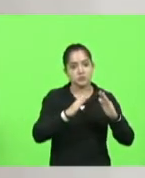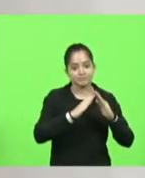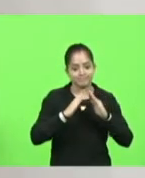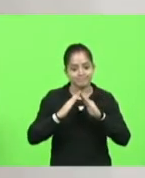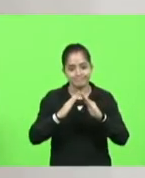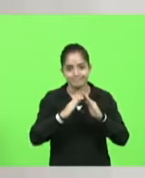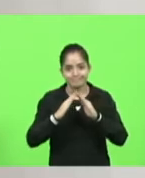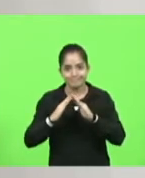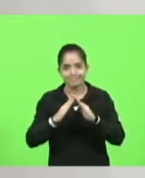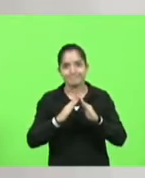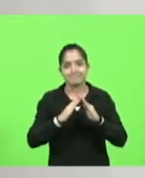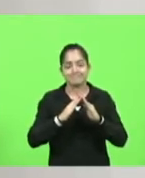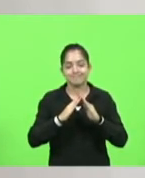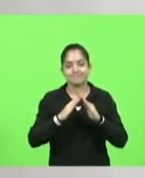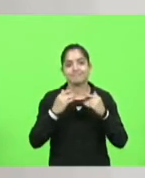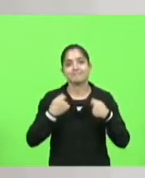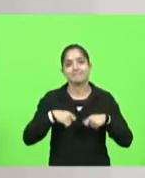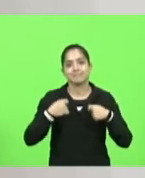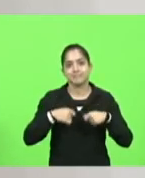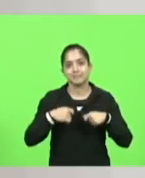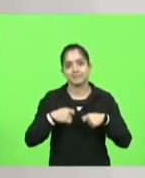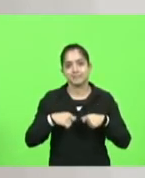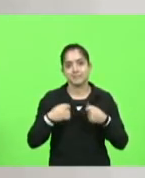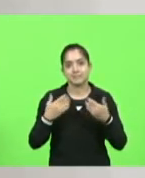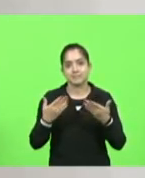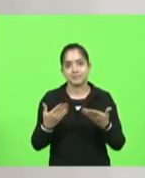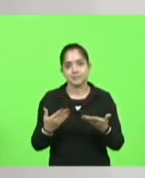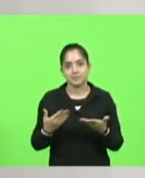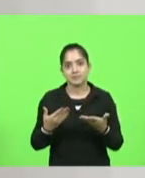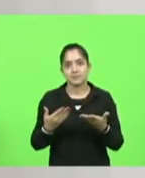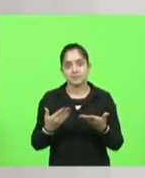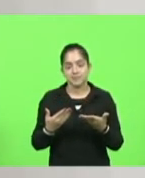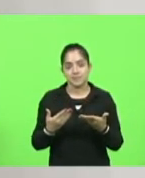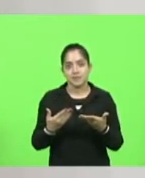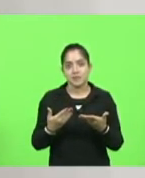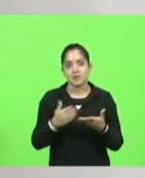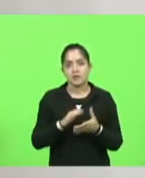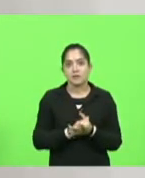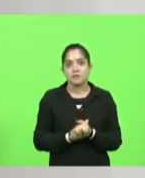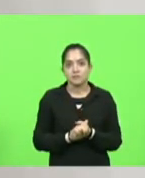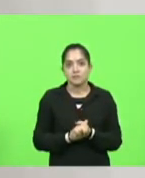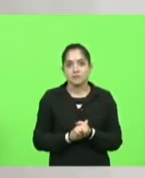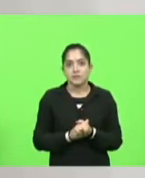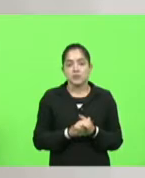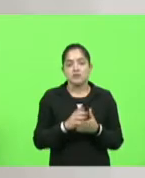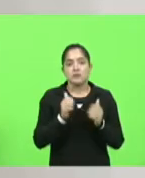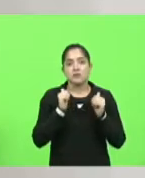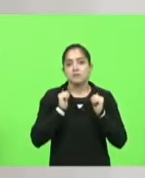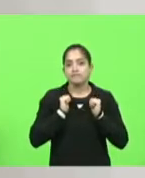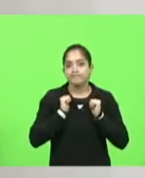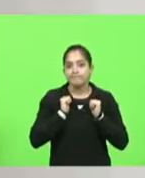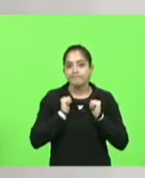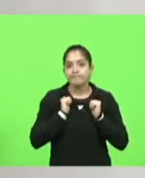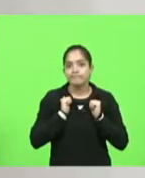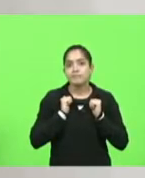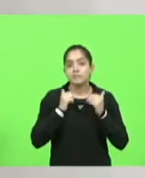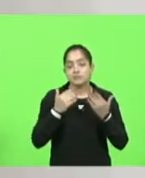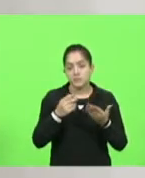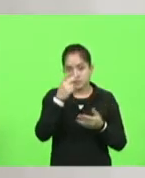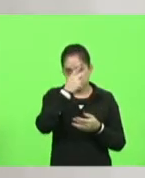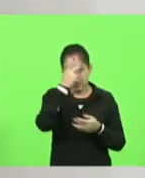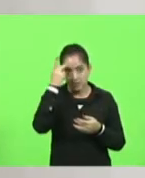Senhor presidente não é possível que nós tenhamos pacificação de espírito enquanto pessoas